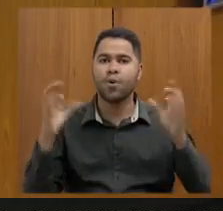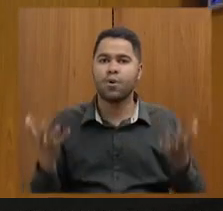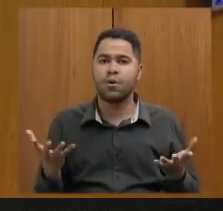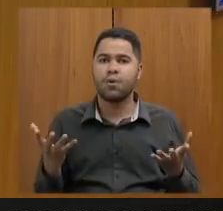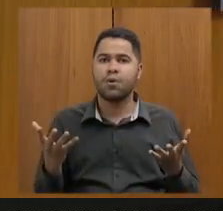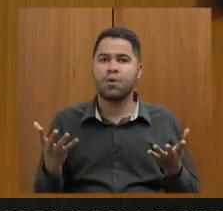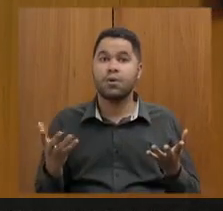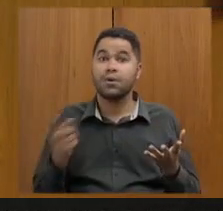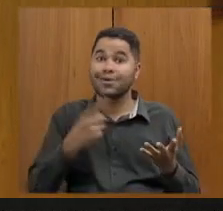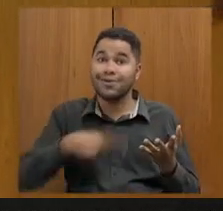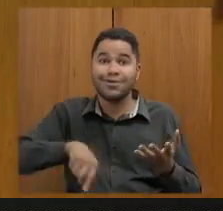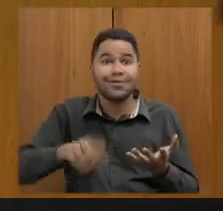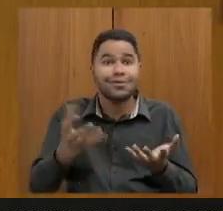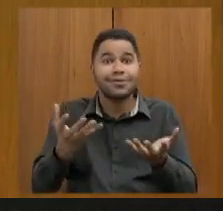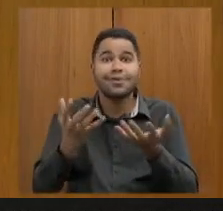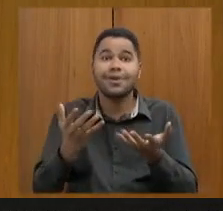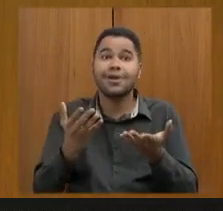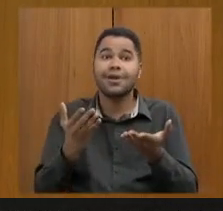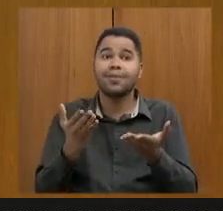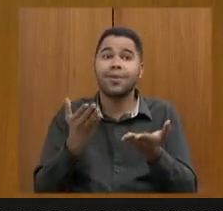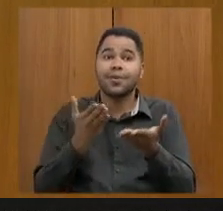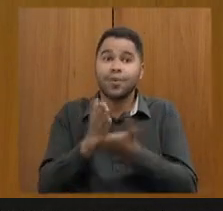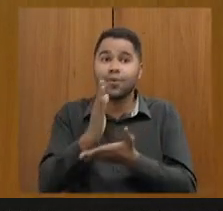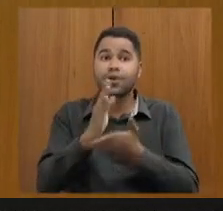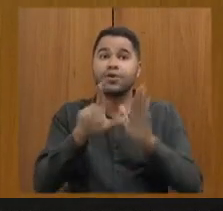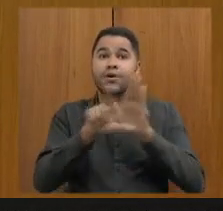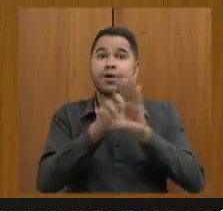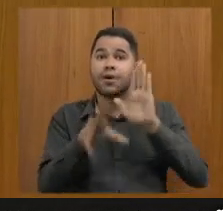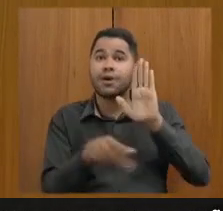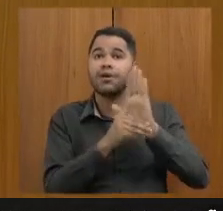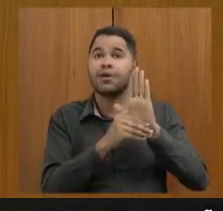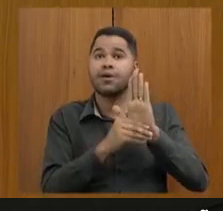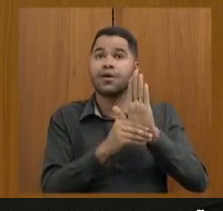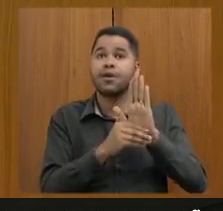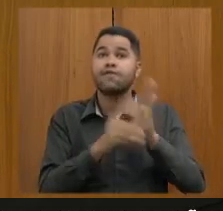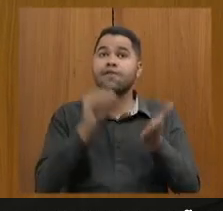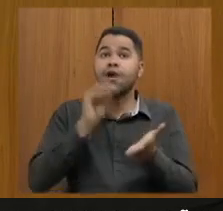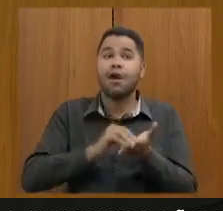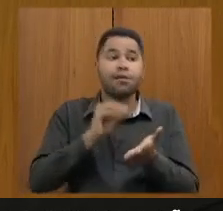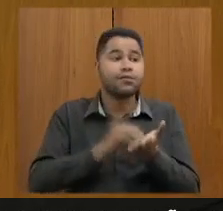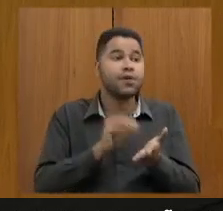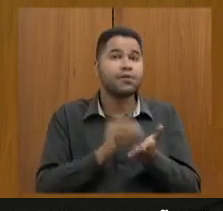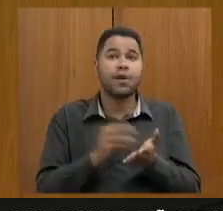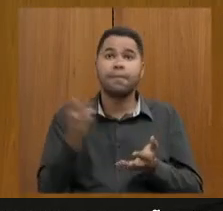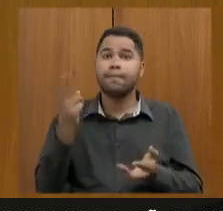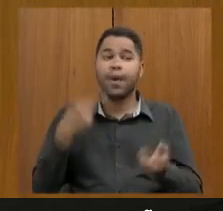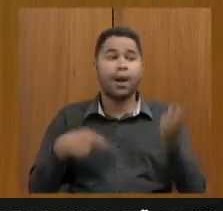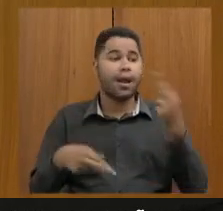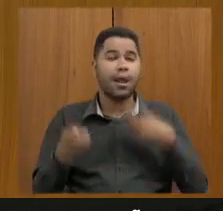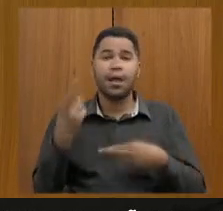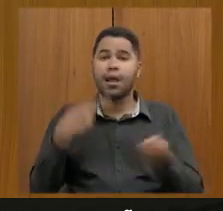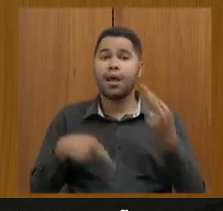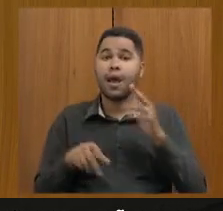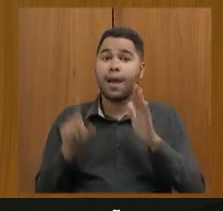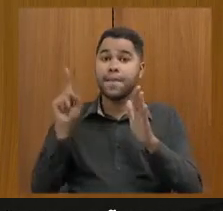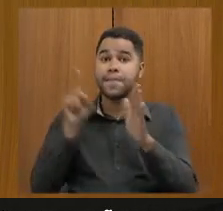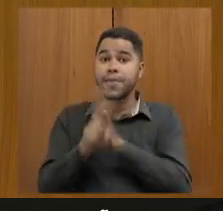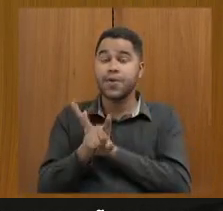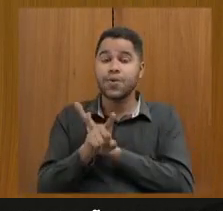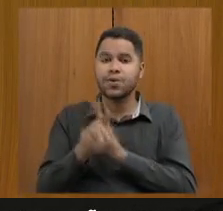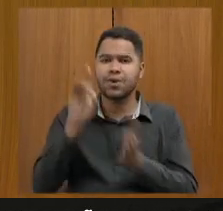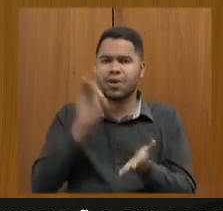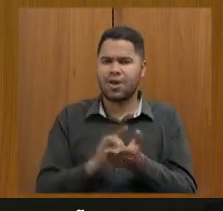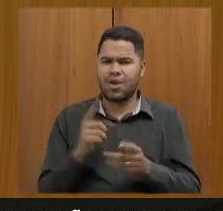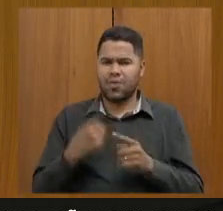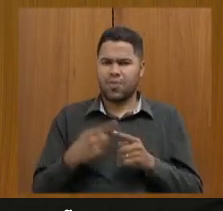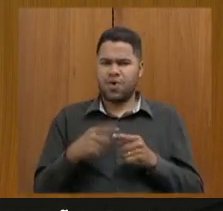nós buscamos a aprovação dessa emenda. foi na ausência de respostas administrativas. A pergunta original não